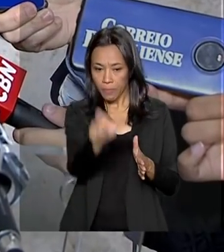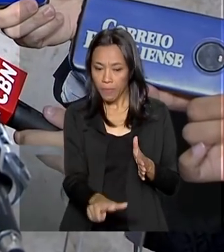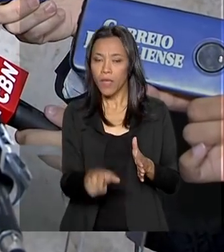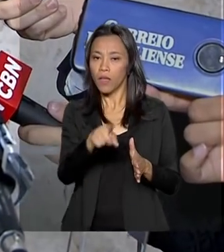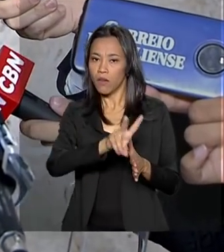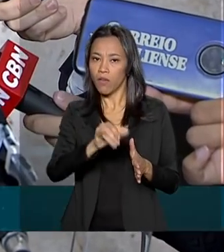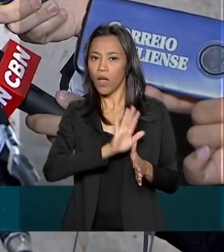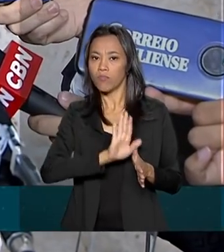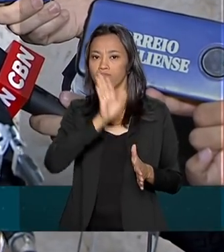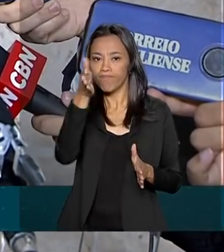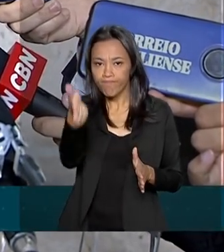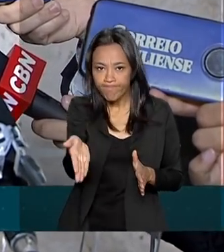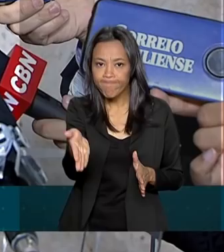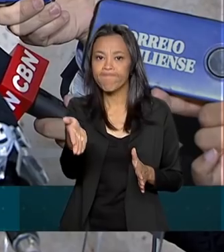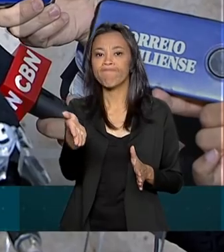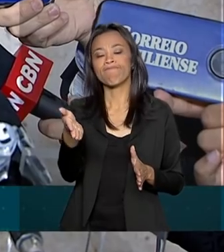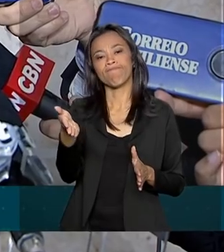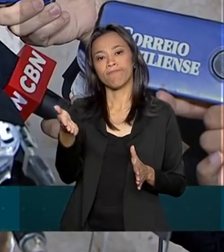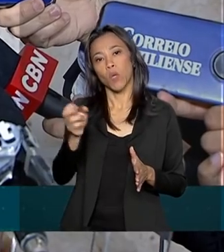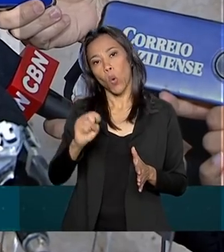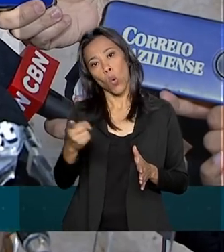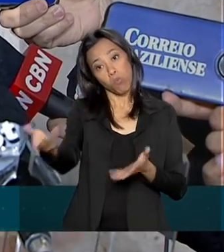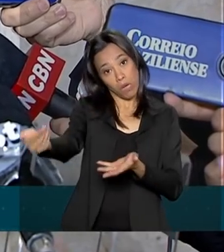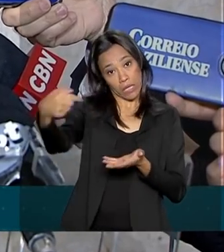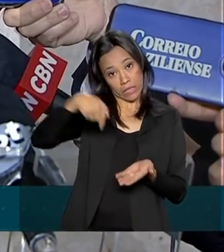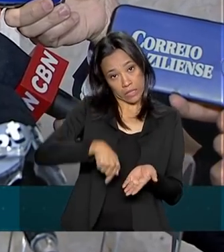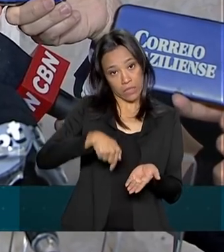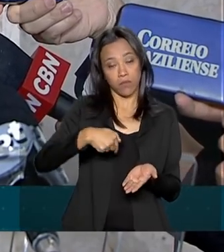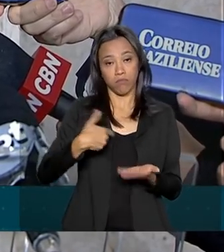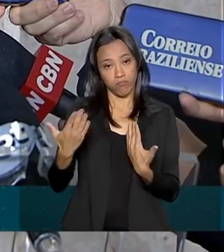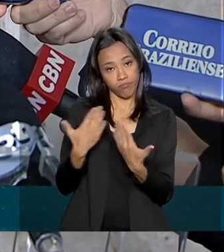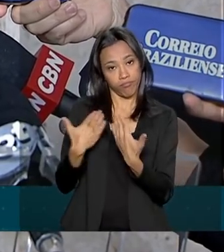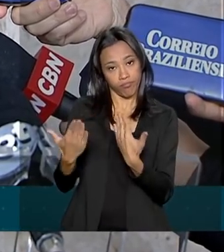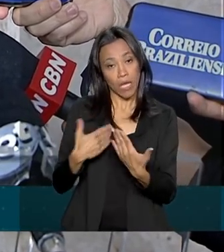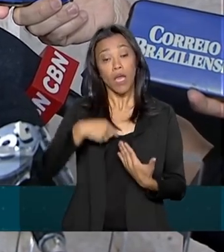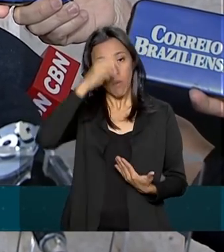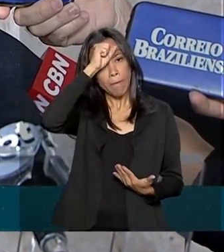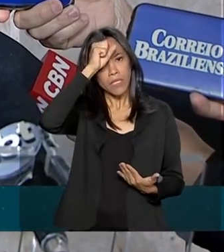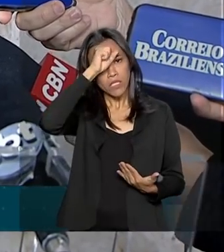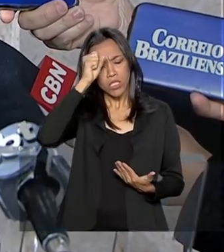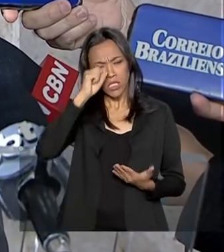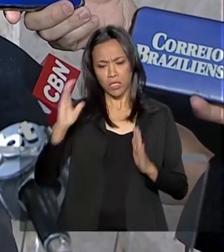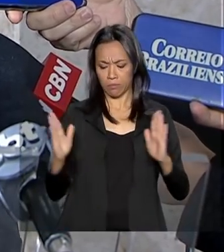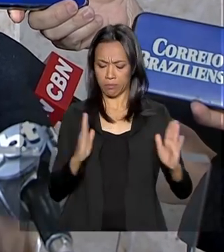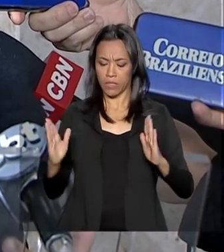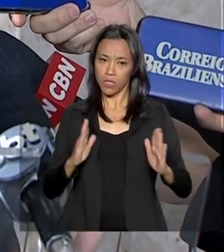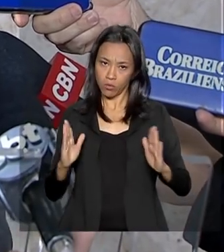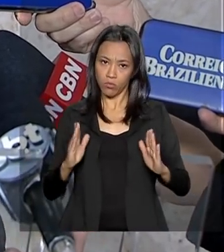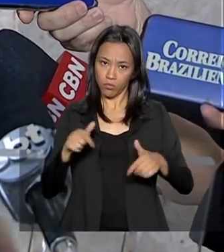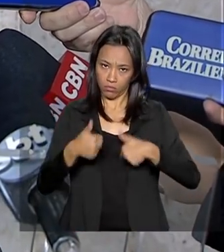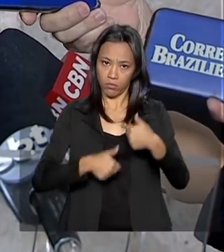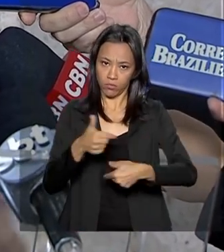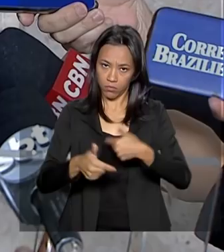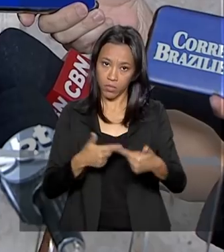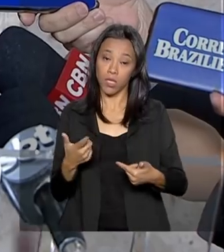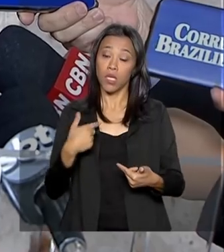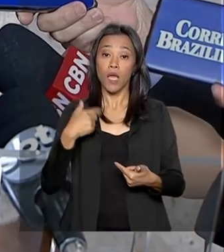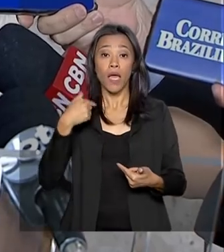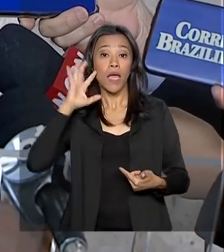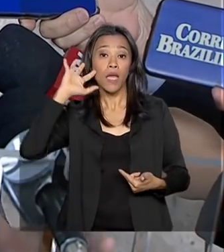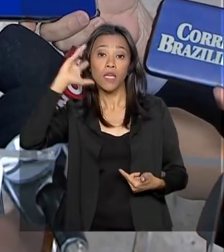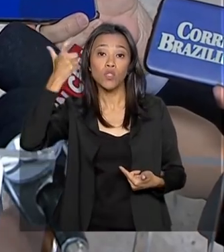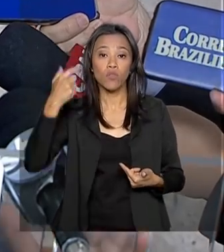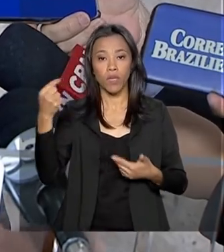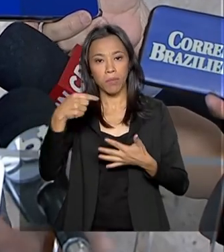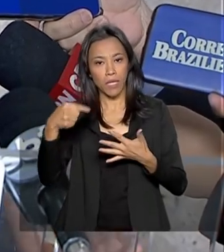ir lá ou recebê-los aqui. Eu aprendi isso durante esse tempo no Congresso. Construir pontes, soluções.